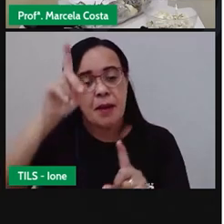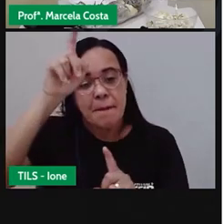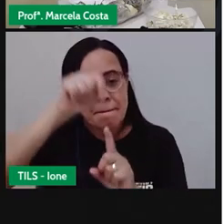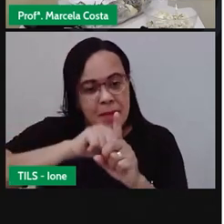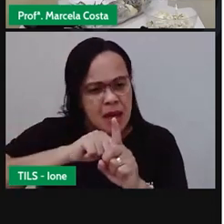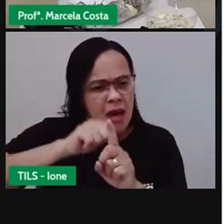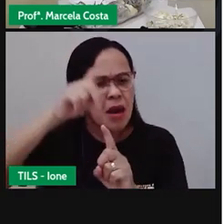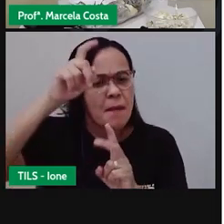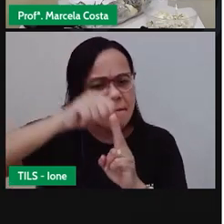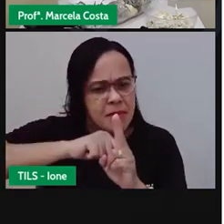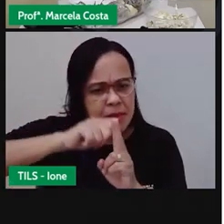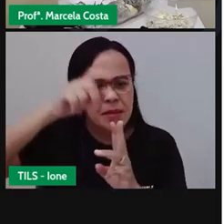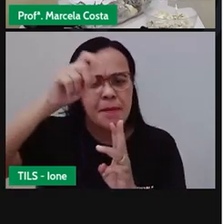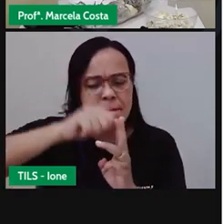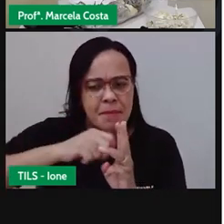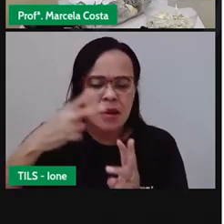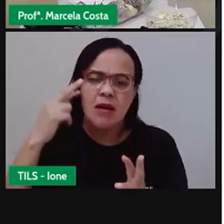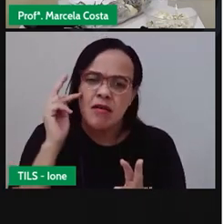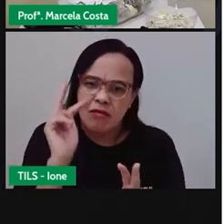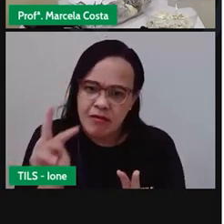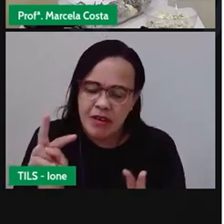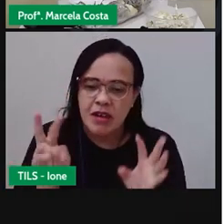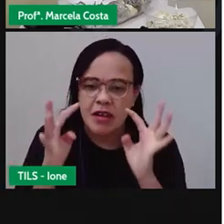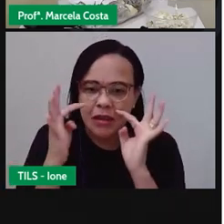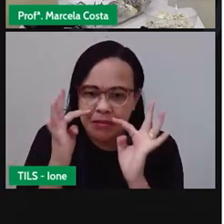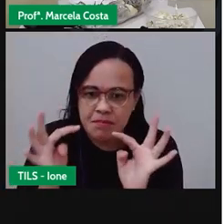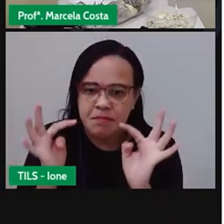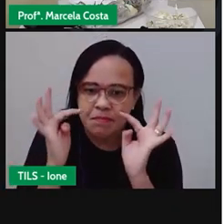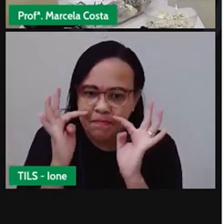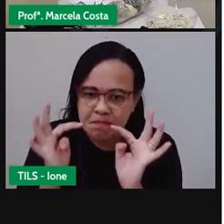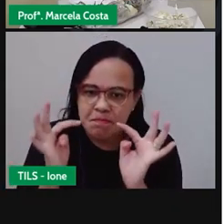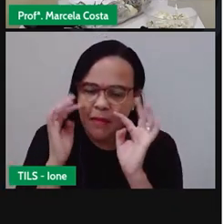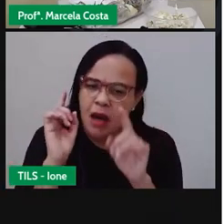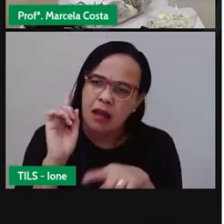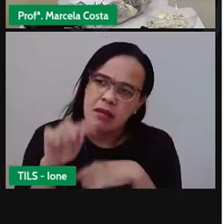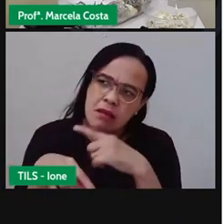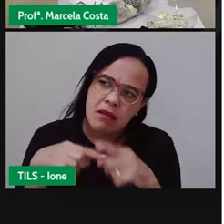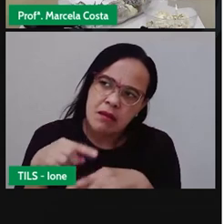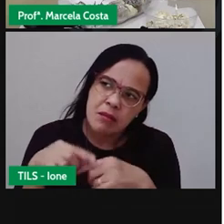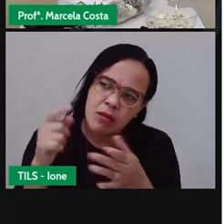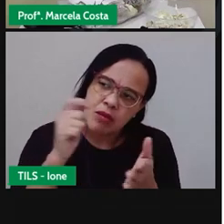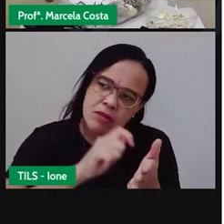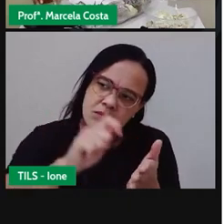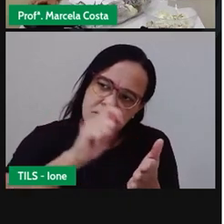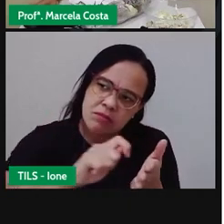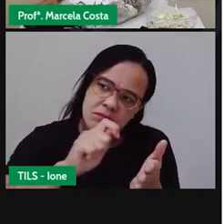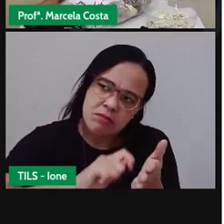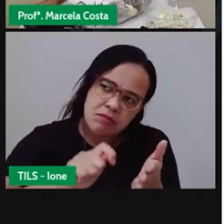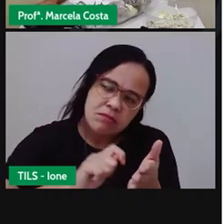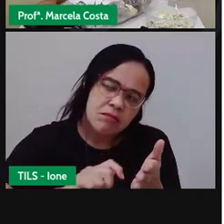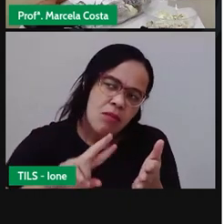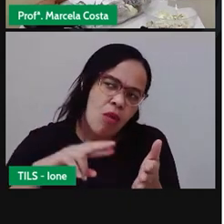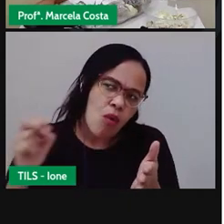fazendo um registro com desenho ou de maneira escrita tá